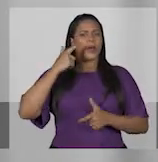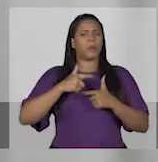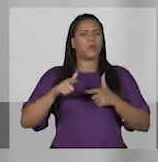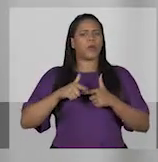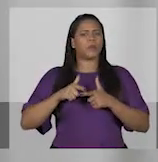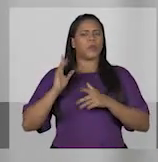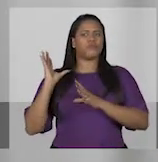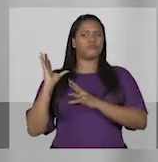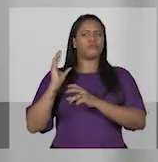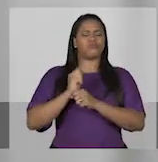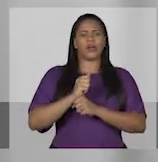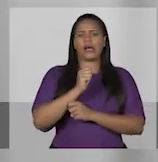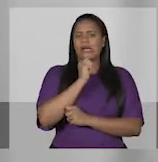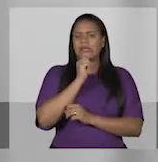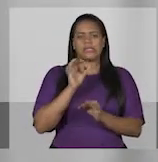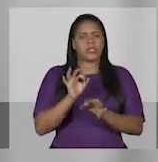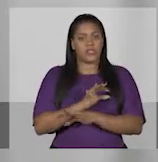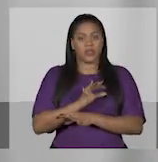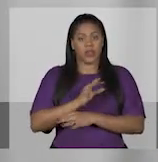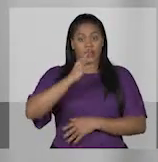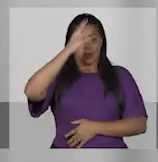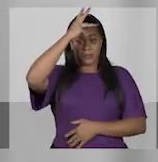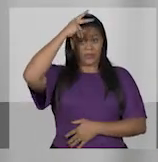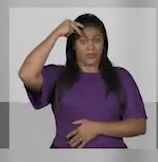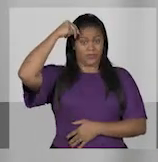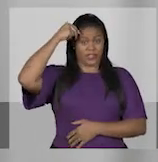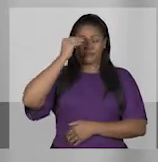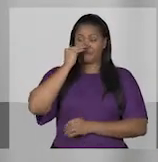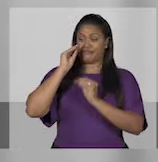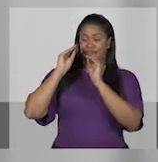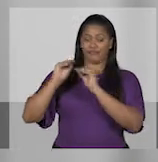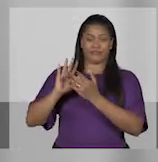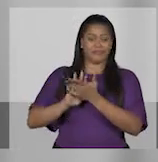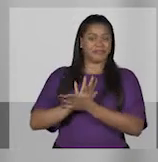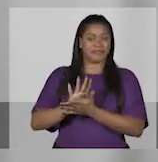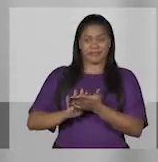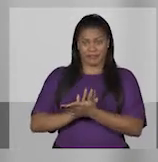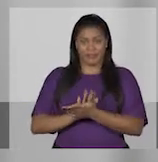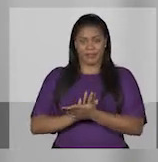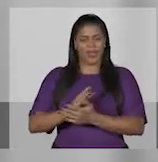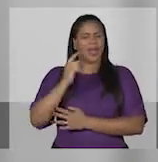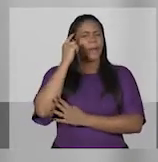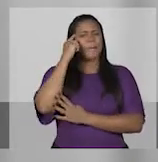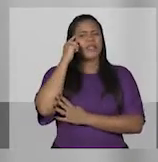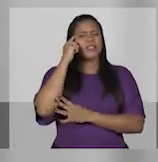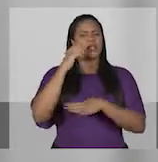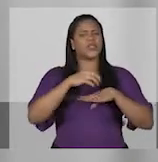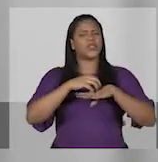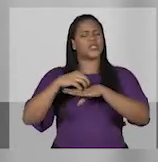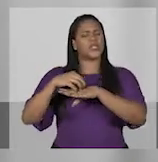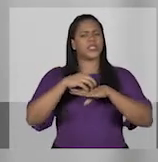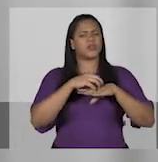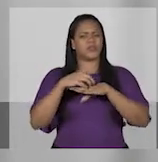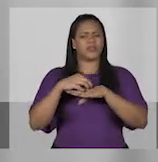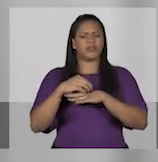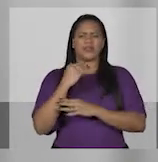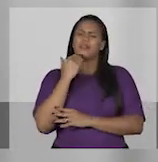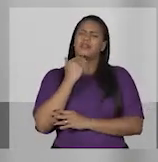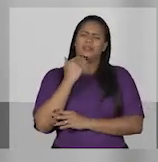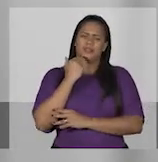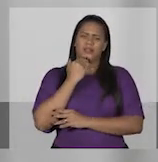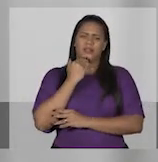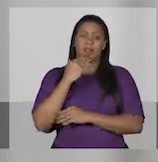problemas que já poderiam ter sido resolvidos e que o prefeito do velho sistema não resolveu. Pense no transporte público que não